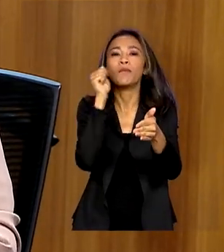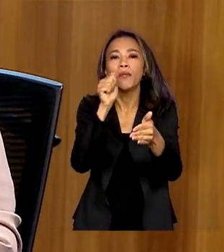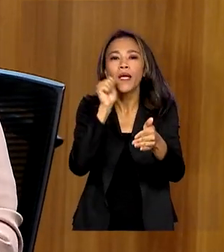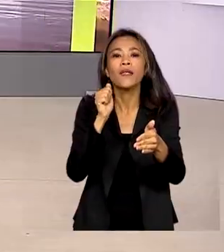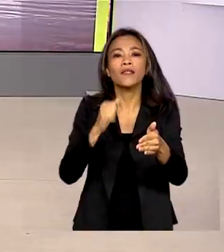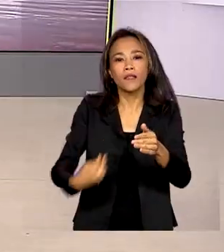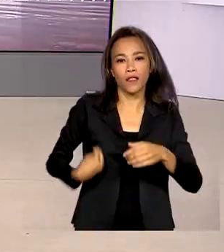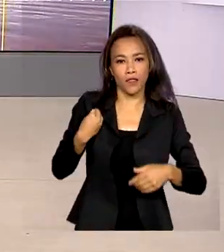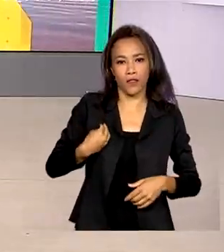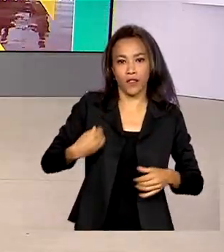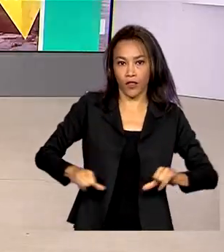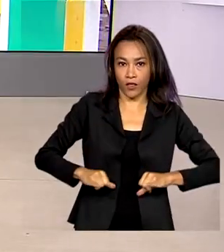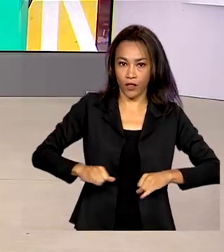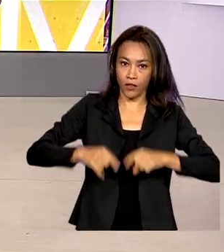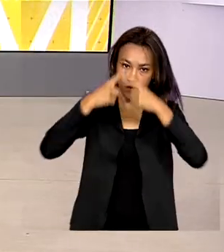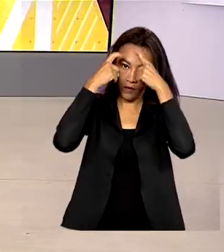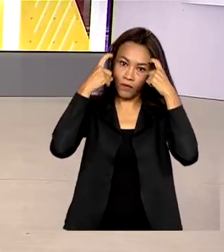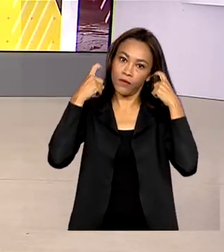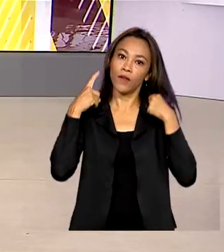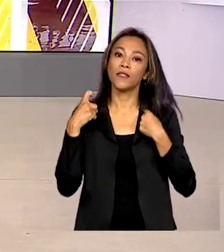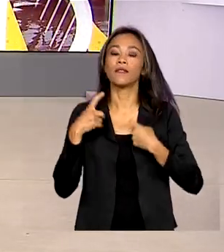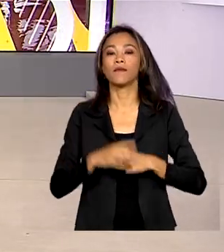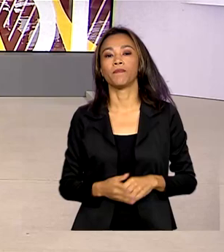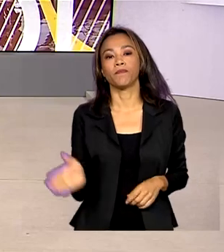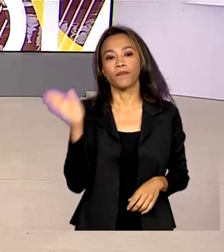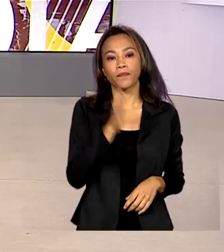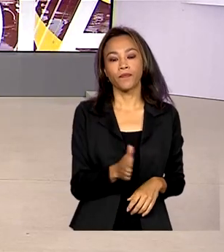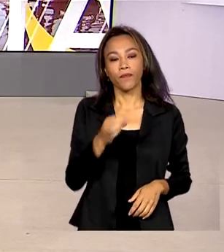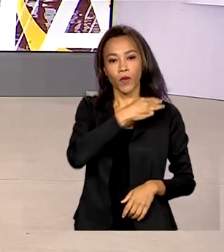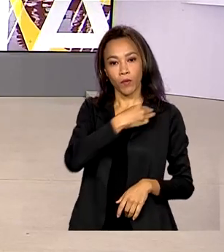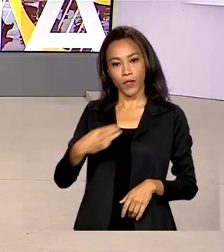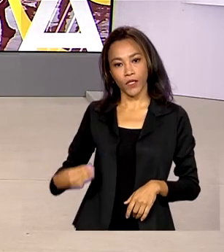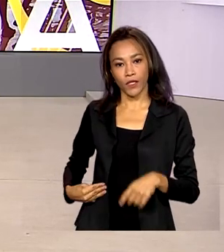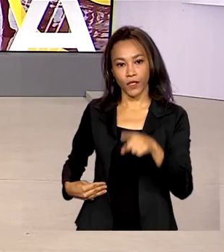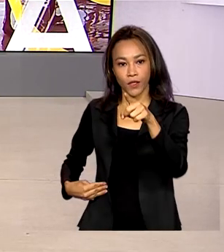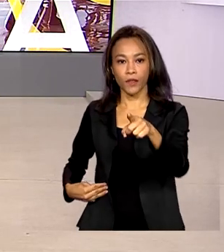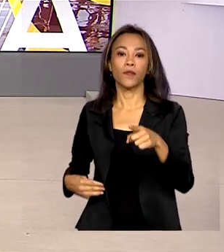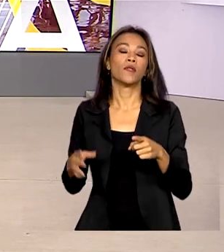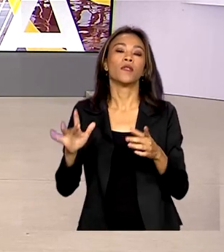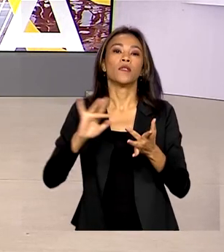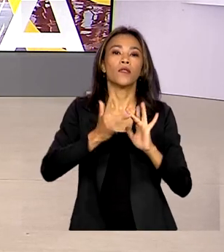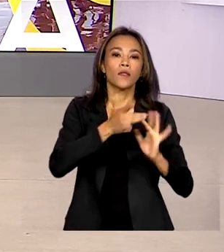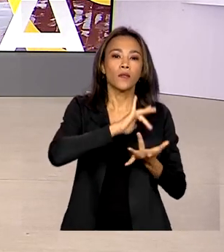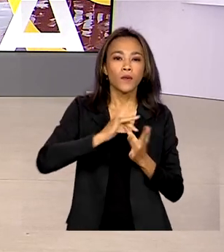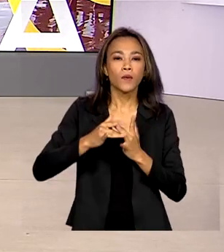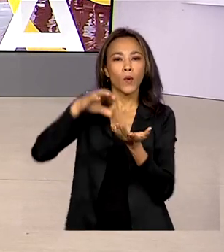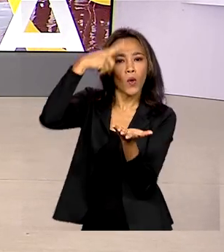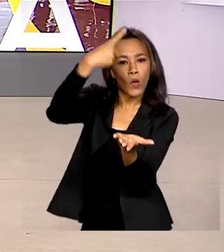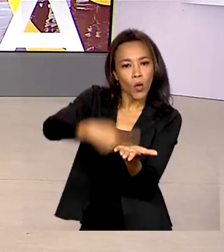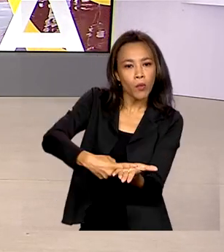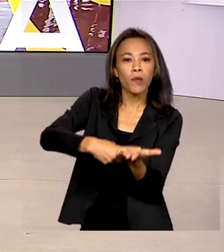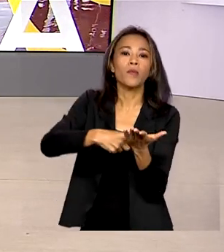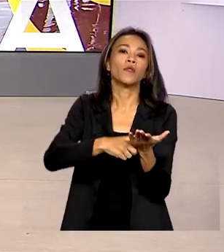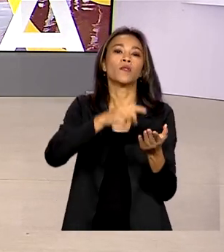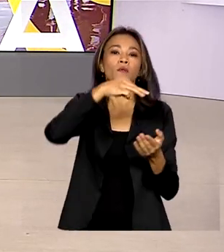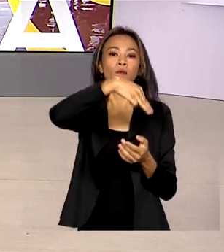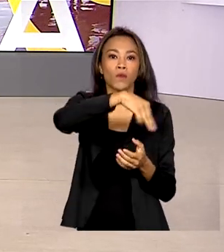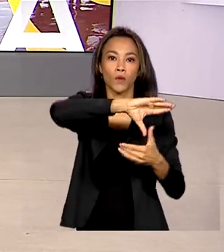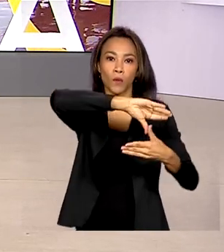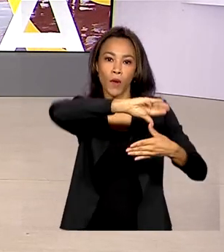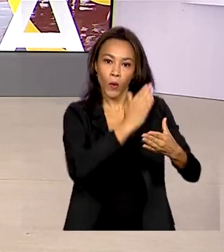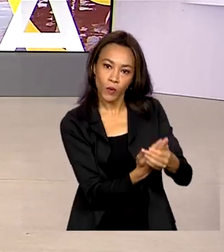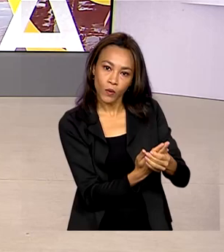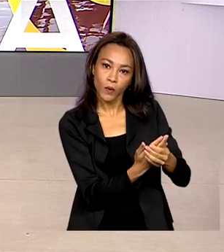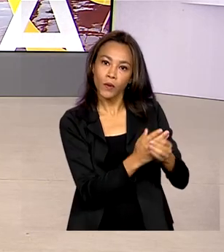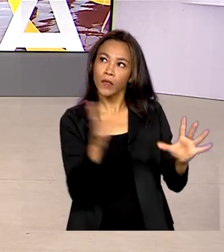violência. O ministro das Relações Exteriores, Mauro Vieira, defendeu que o Acordo Mercosul-União Europeia é importante para